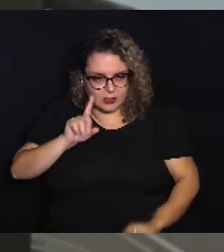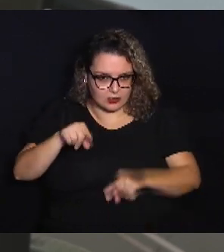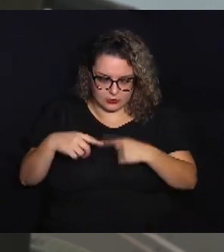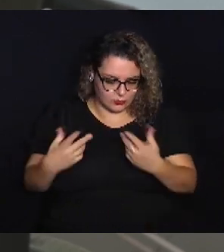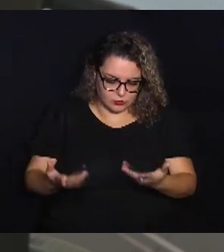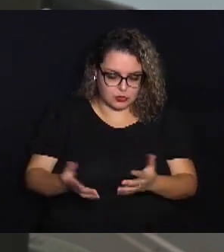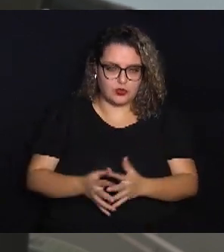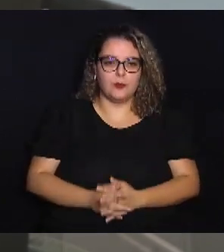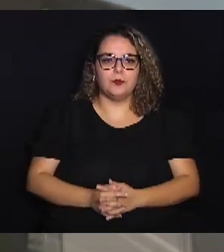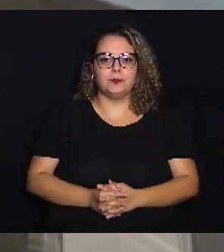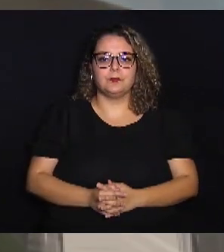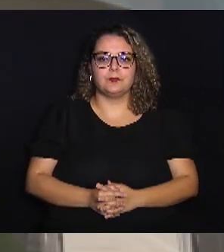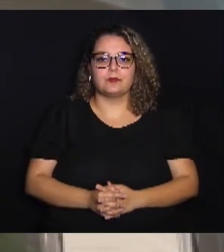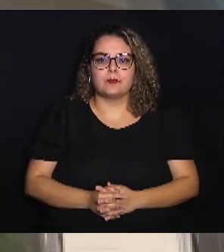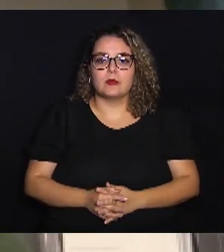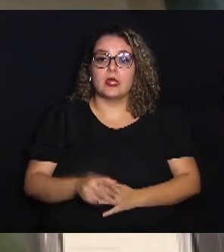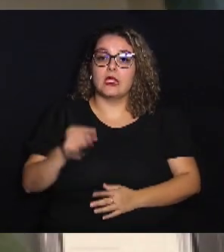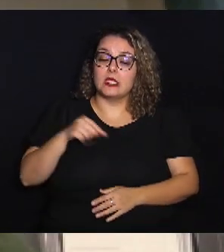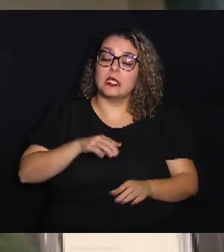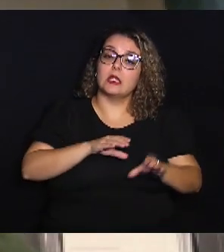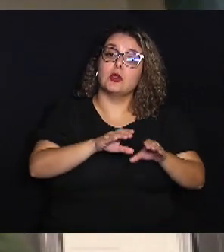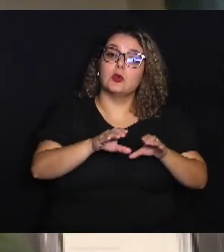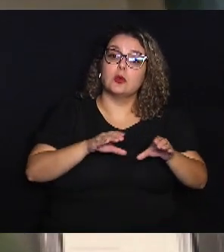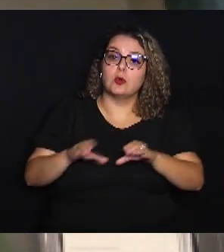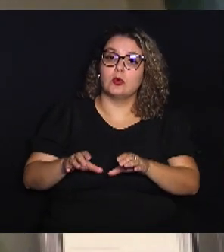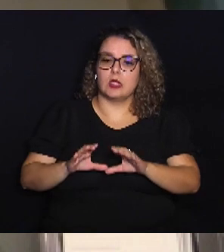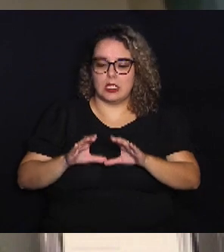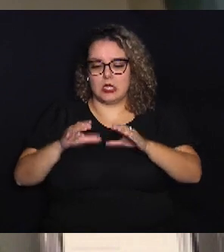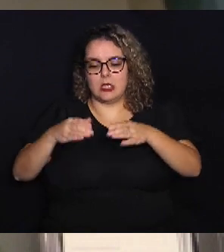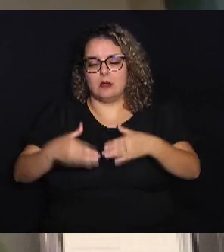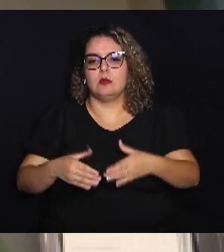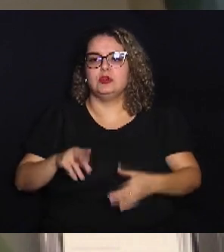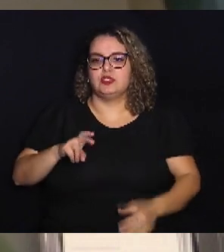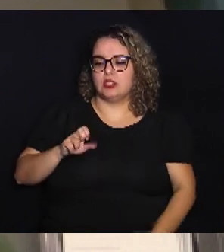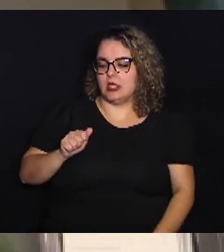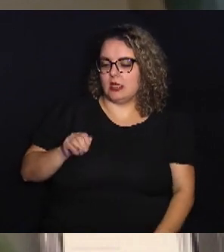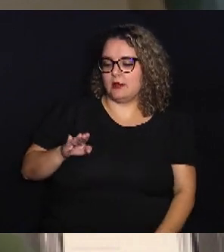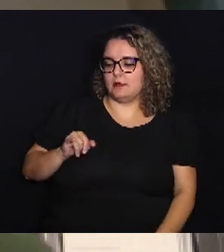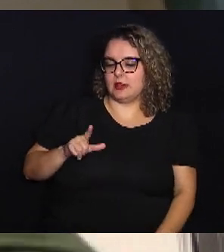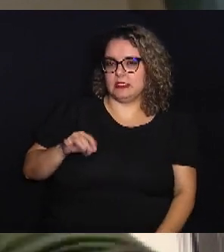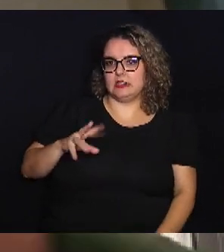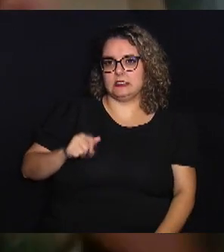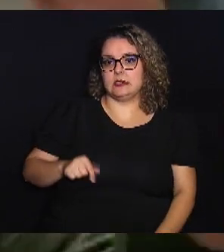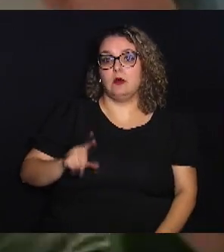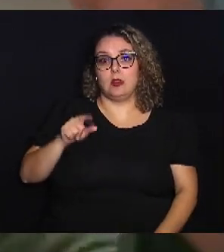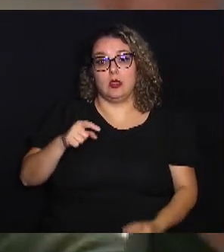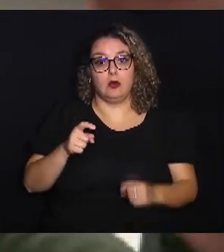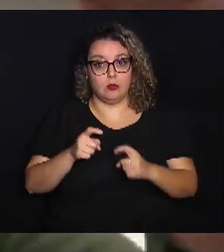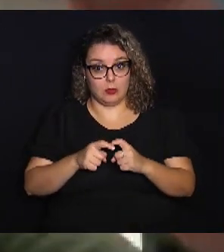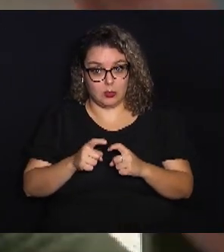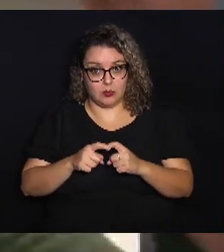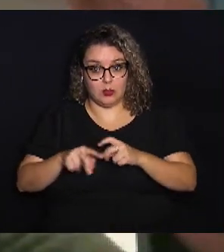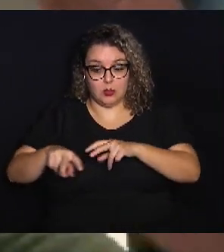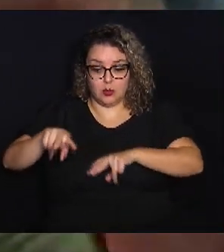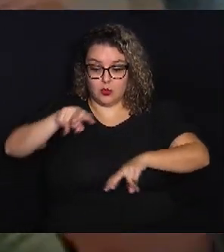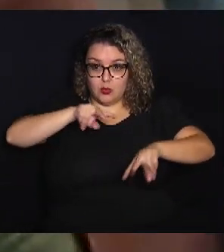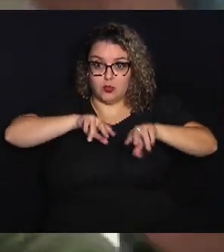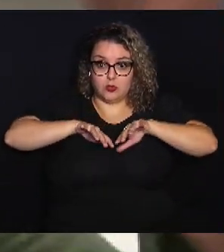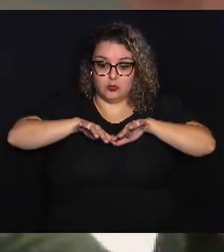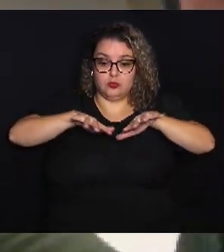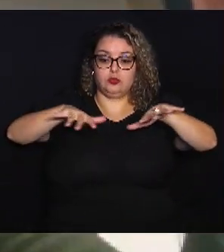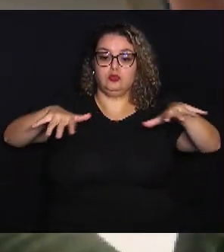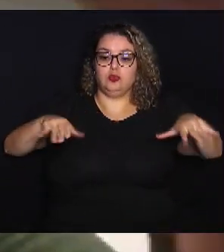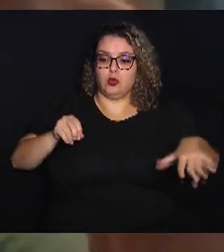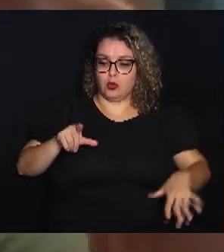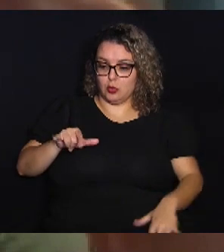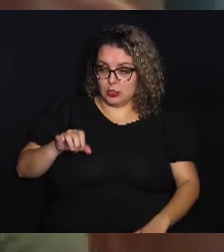enfim. E ele coordena a equipe de reabilitação. Então, é um médico que tem uma visão mais